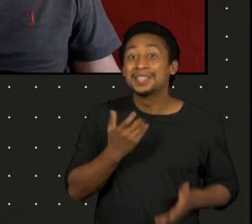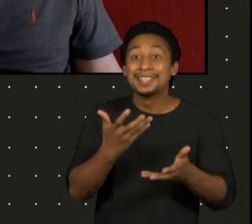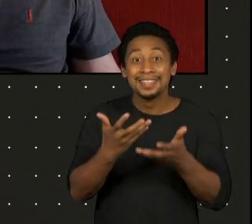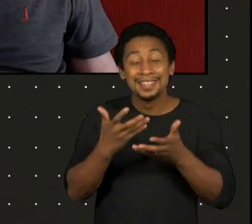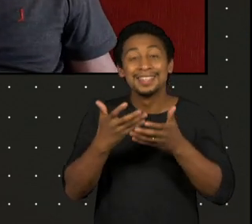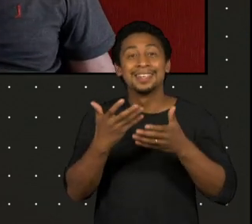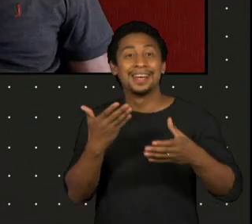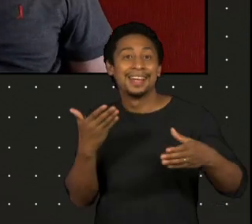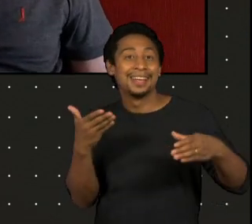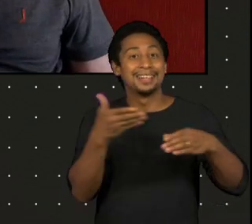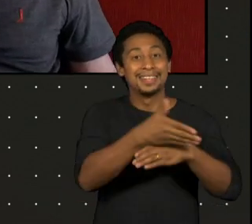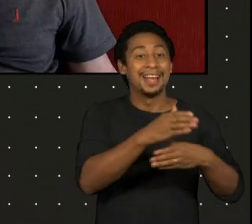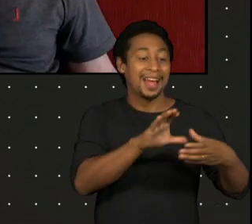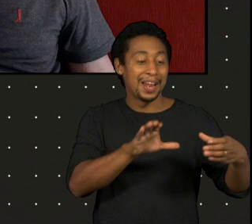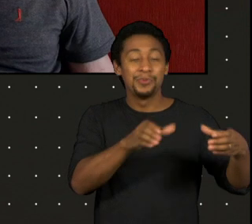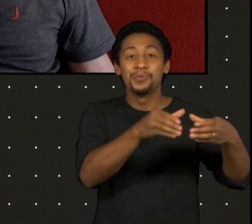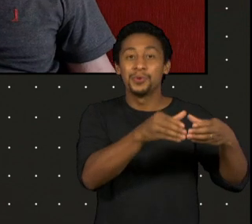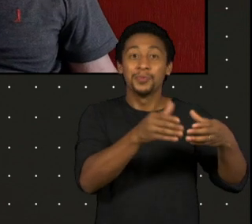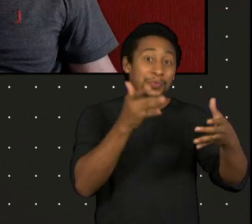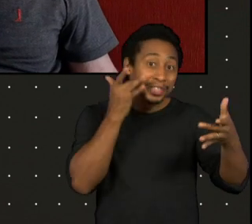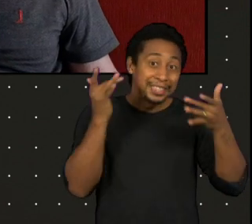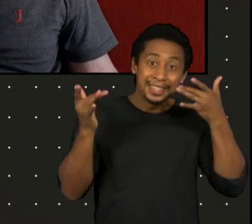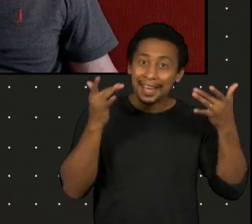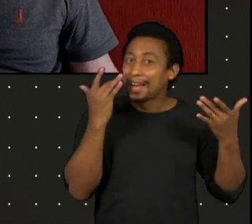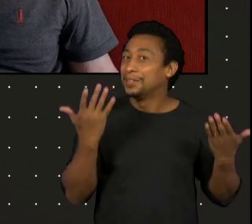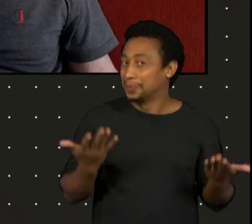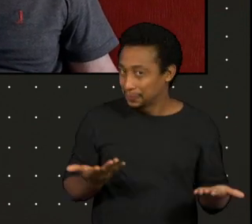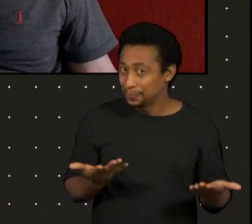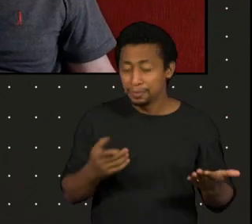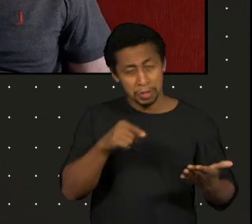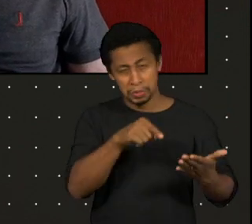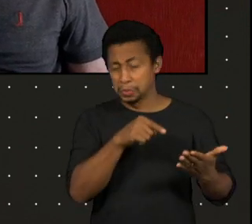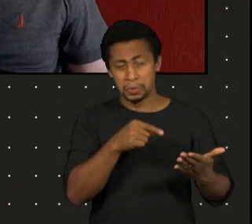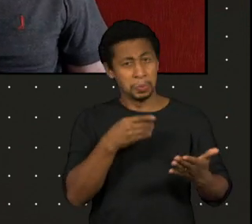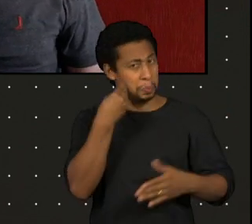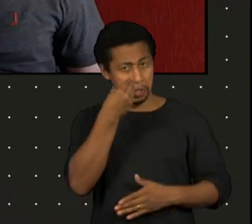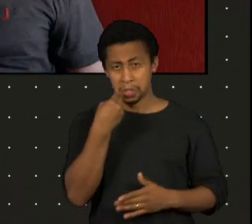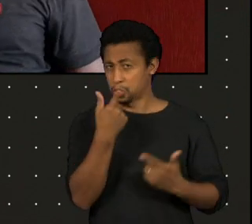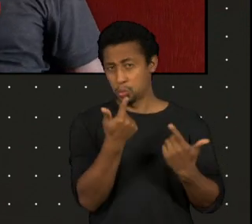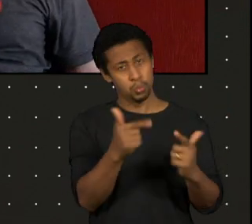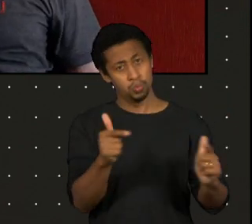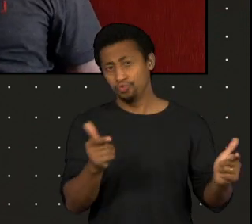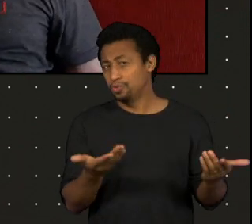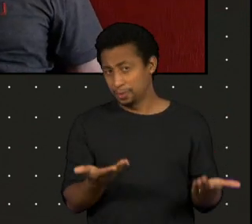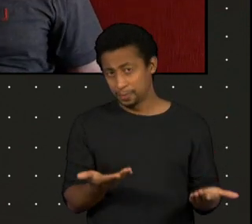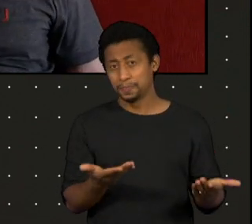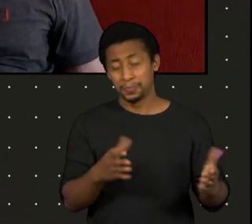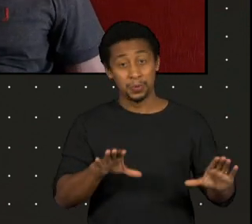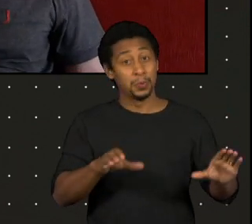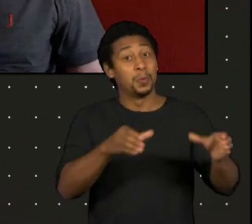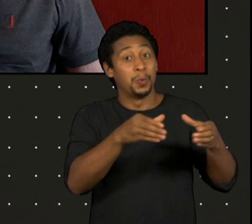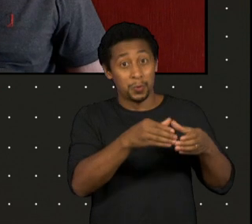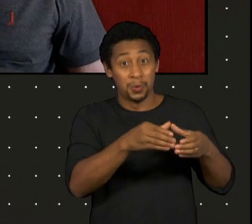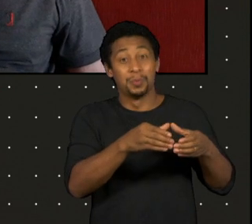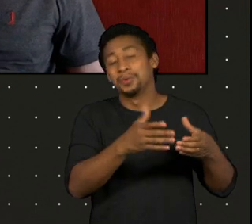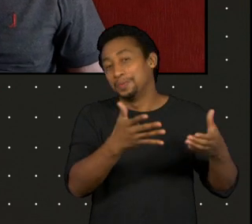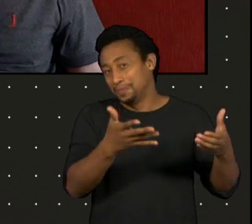nosso grupo de teatro, Amador, que era o grupo de teatro Amanhã.